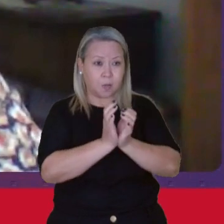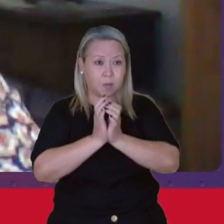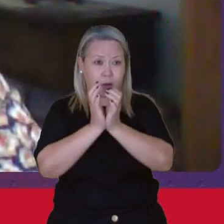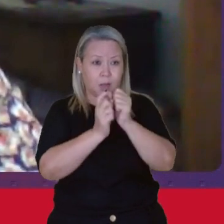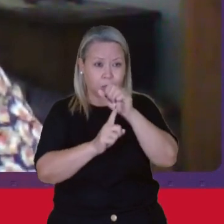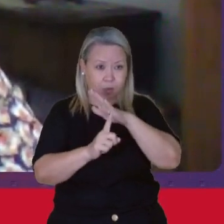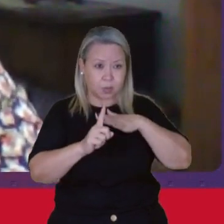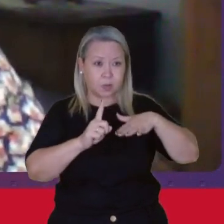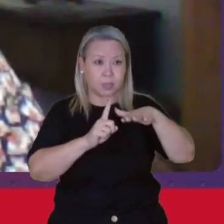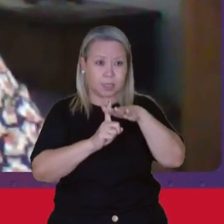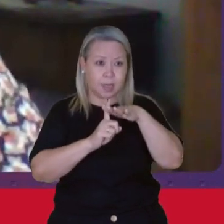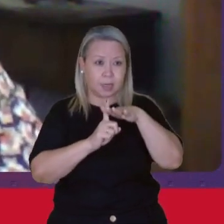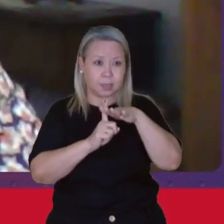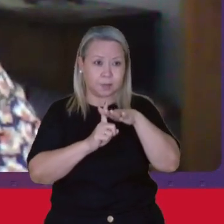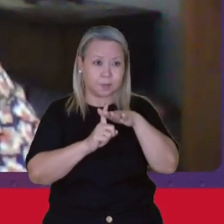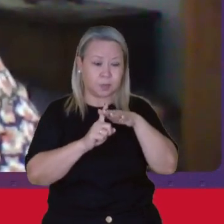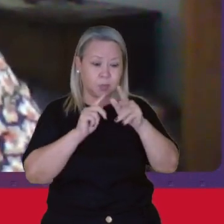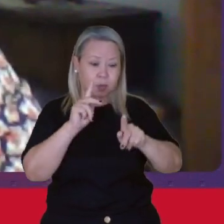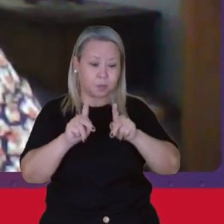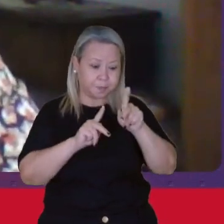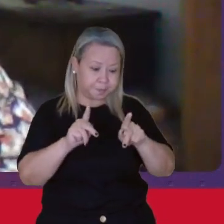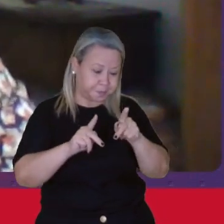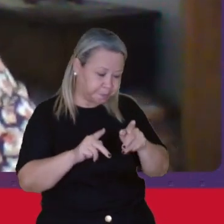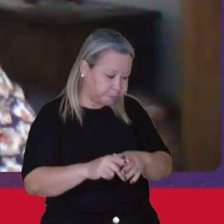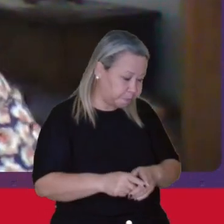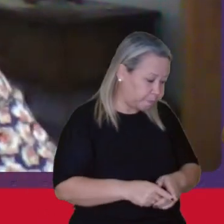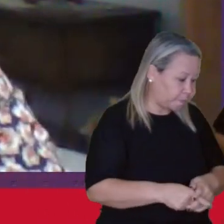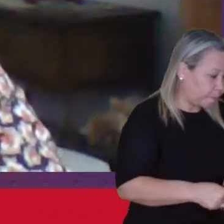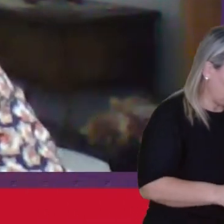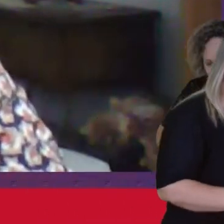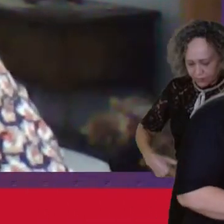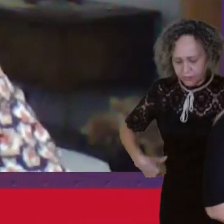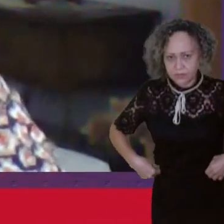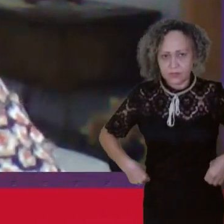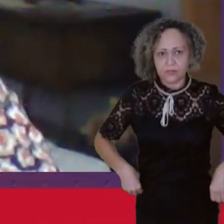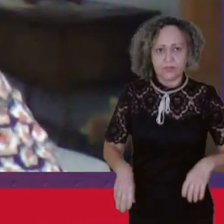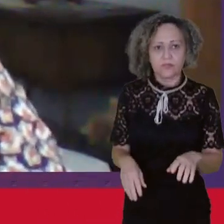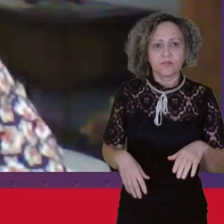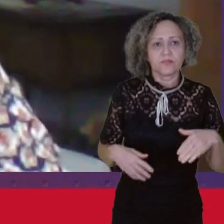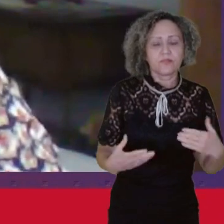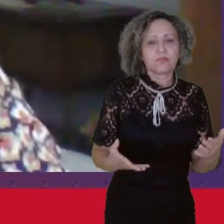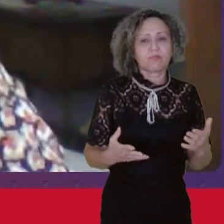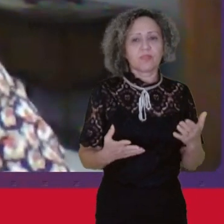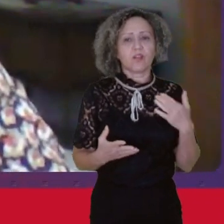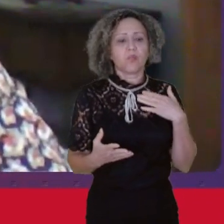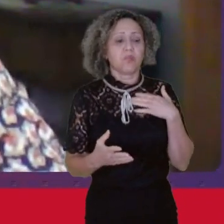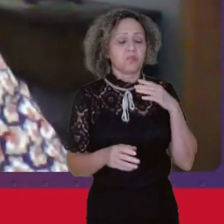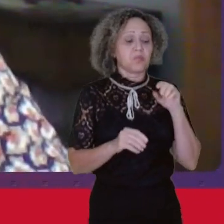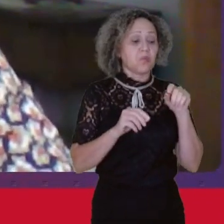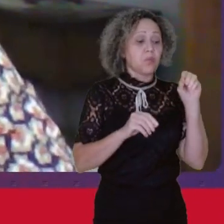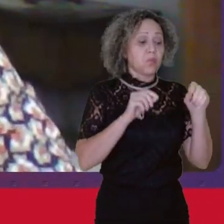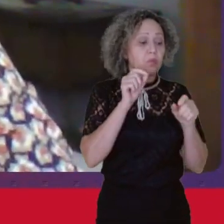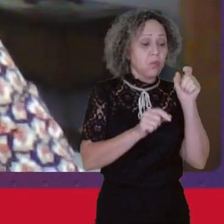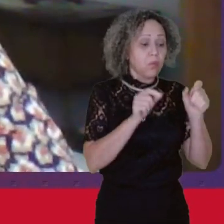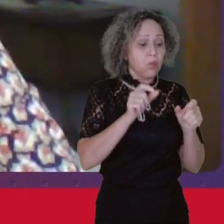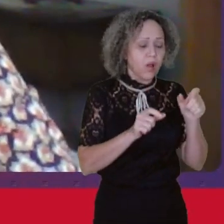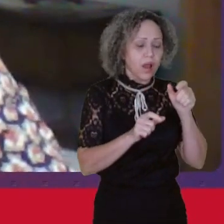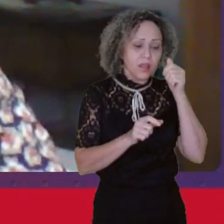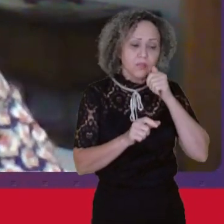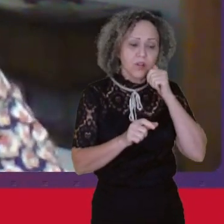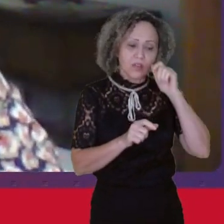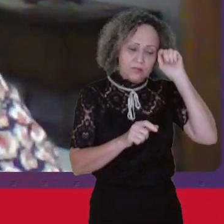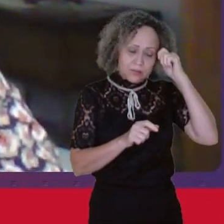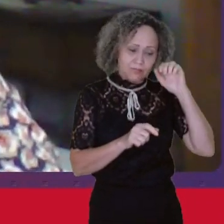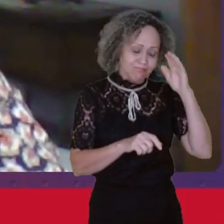sociedade Com a população negra E com as mulheres negras em especial É o caso do programa Bolsa Família